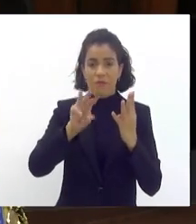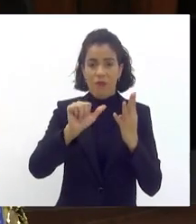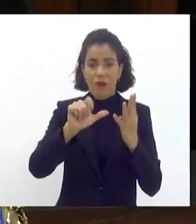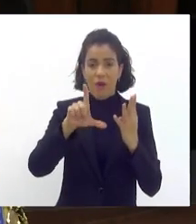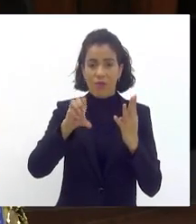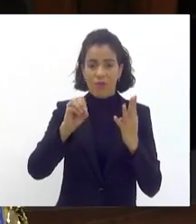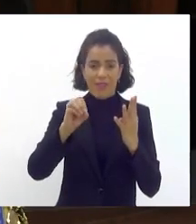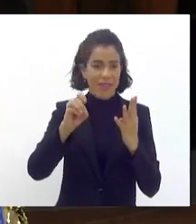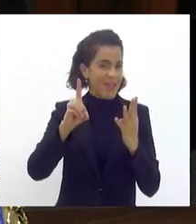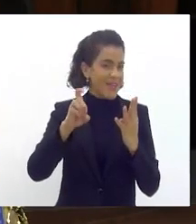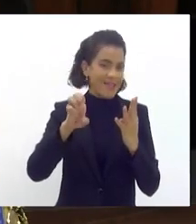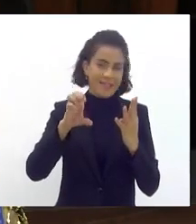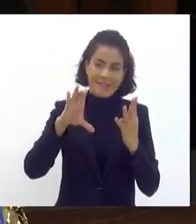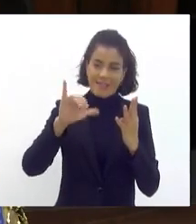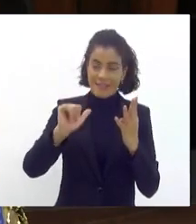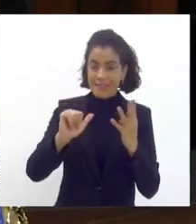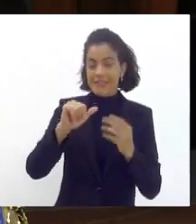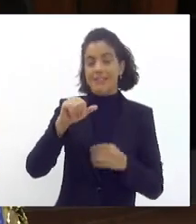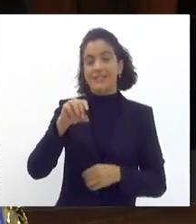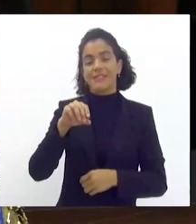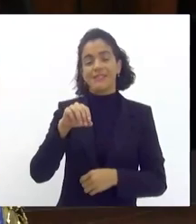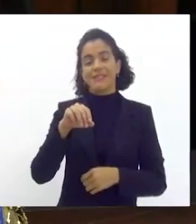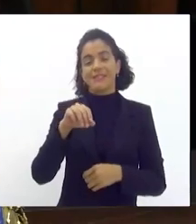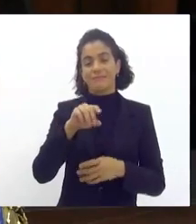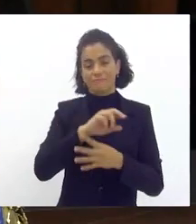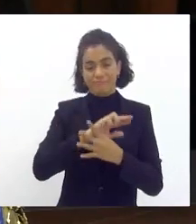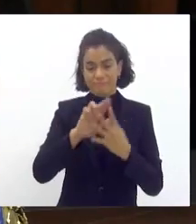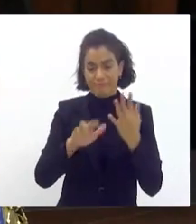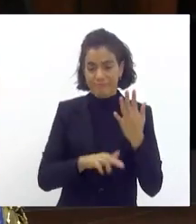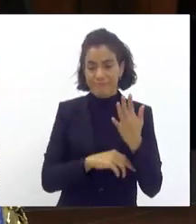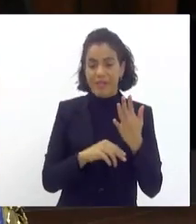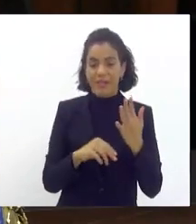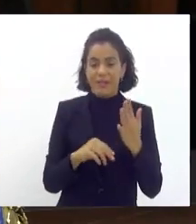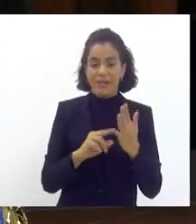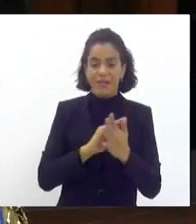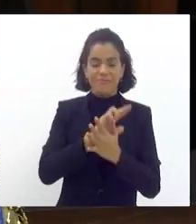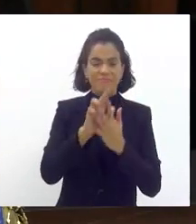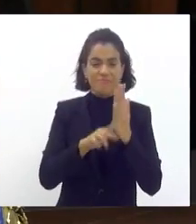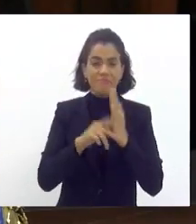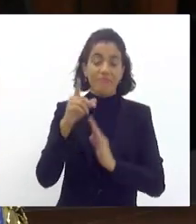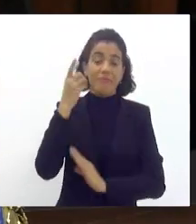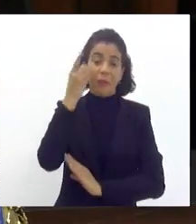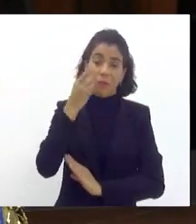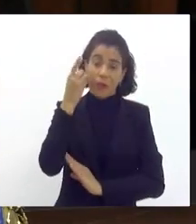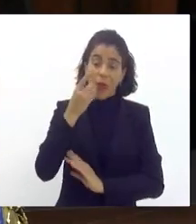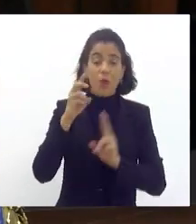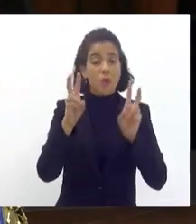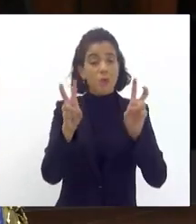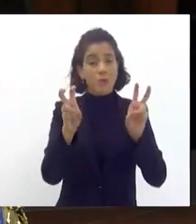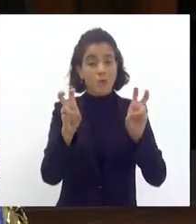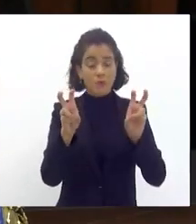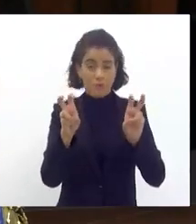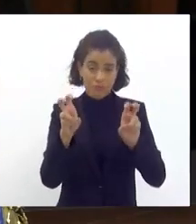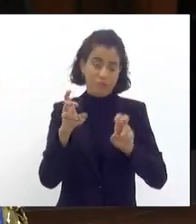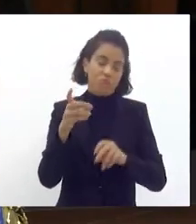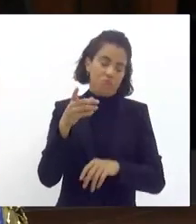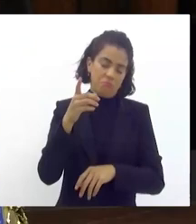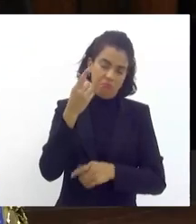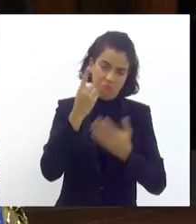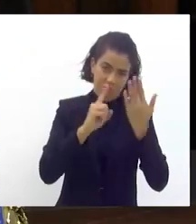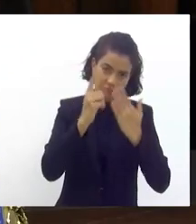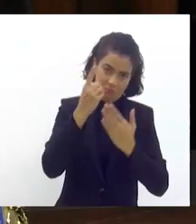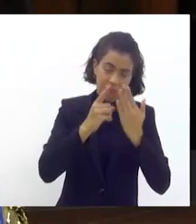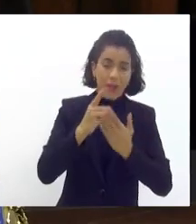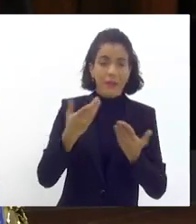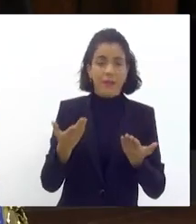Saúde Dionísio Lins todos PLs apresentados com o tema do carnaval teremos mais então não